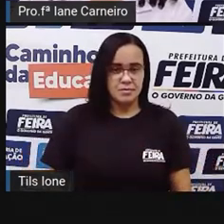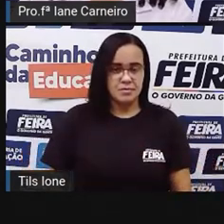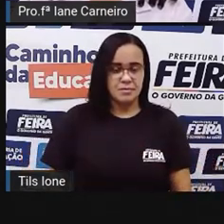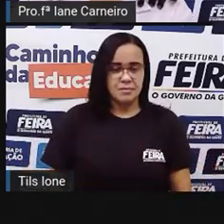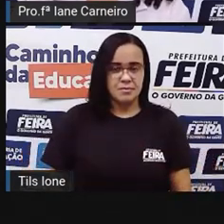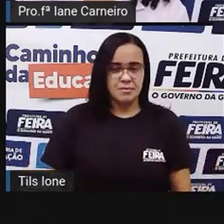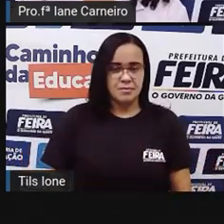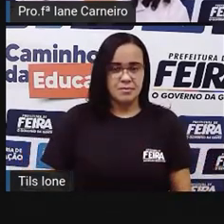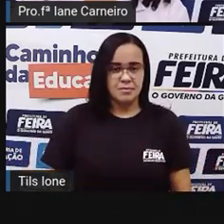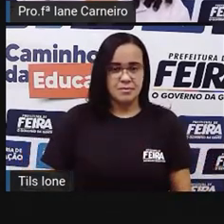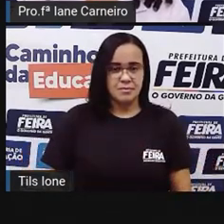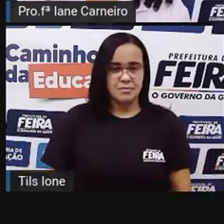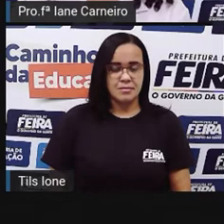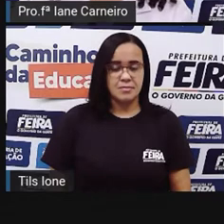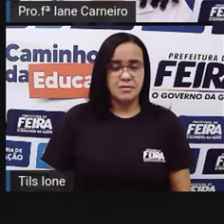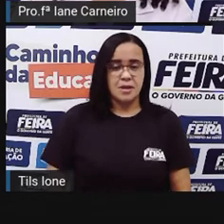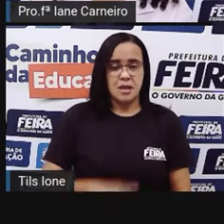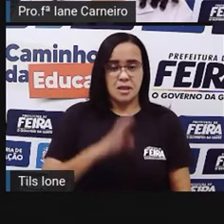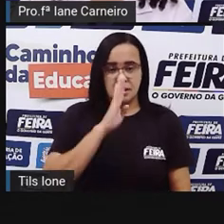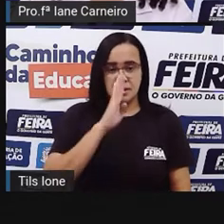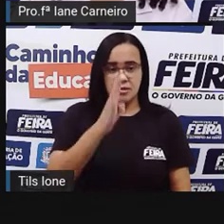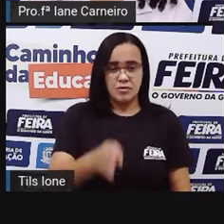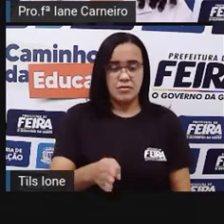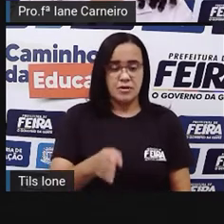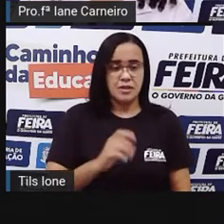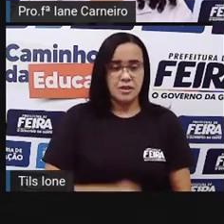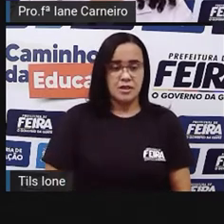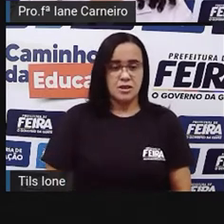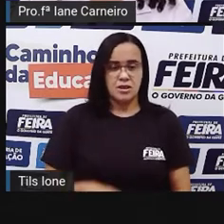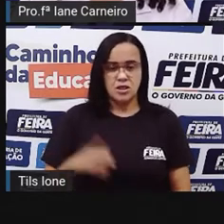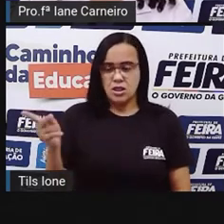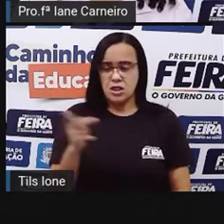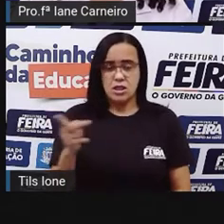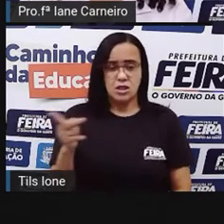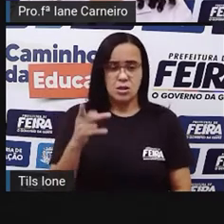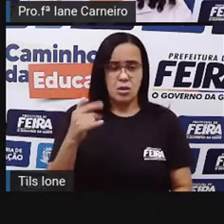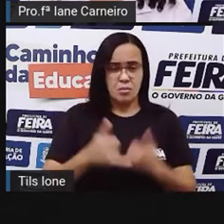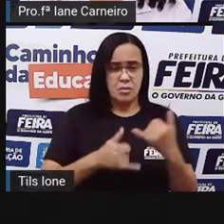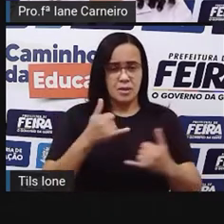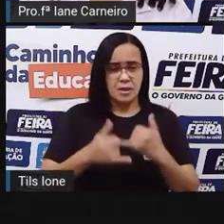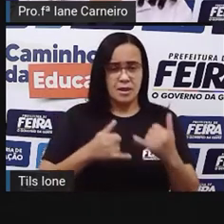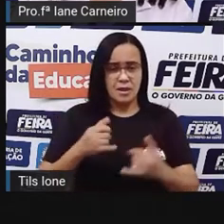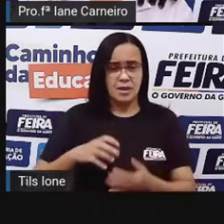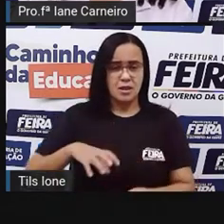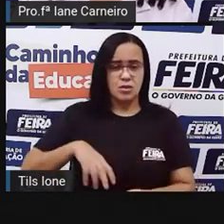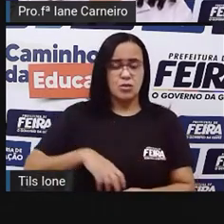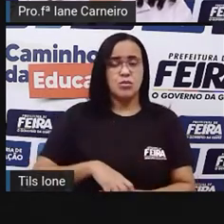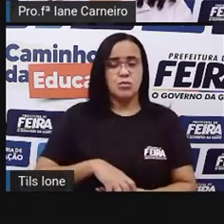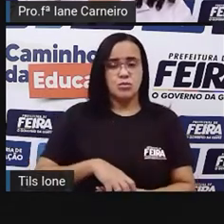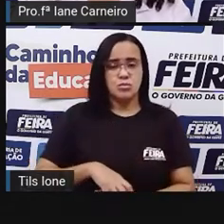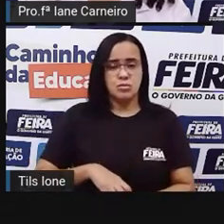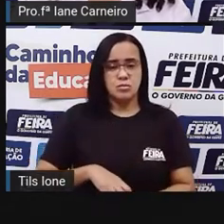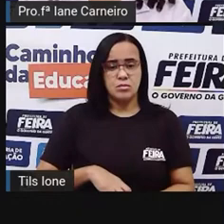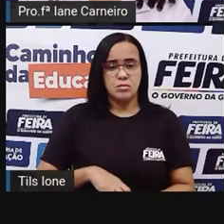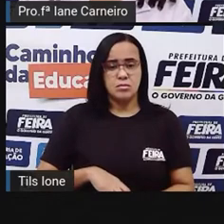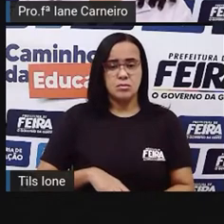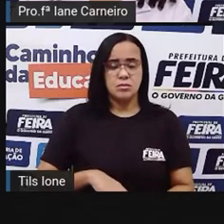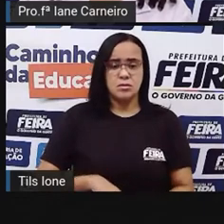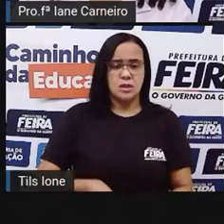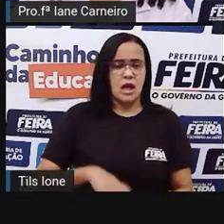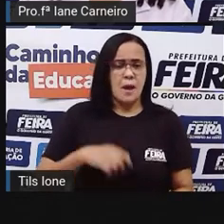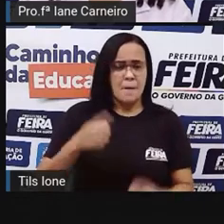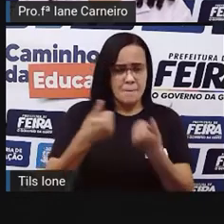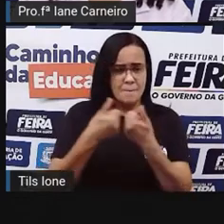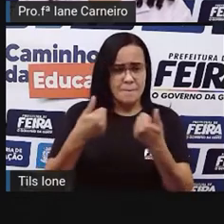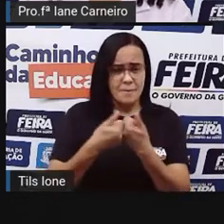Ele está entre a bola colorida e a nave espacial? Não, né? A nave está aqui e a bola também. Ele está entre o menino e a